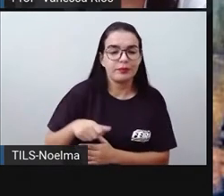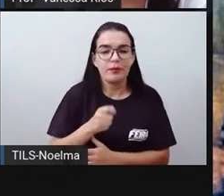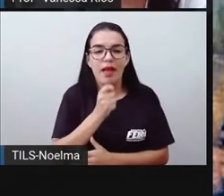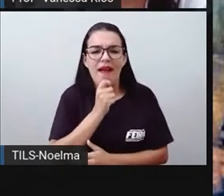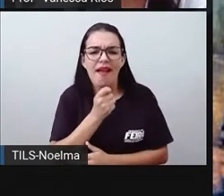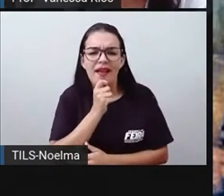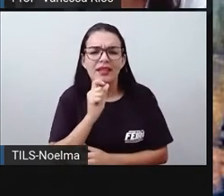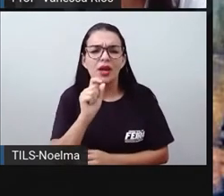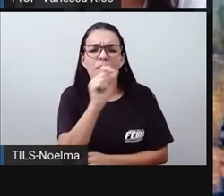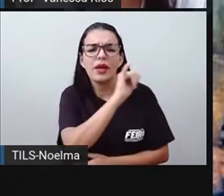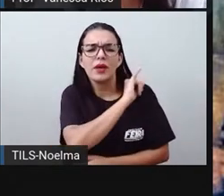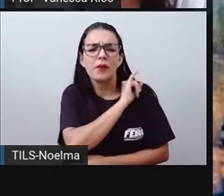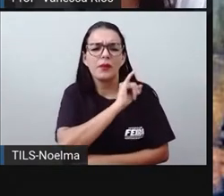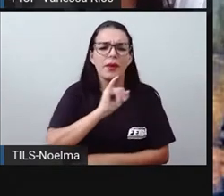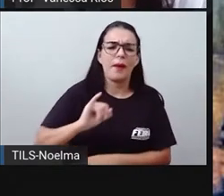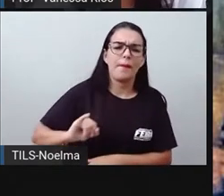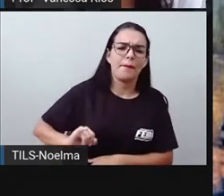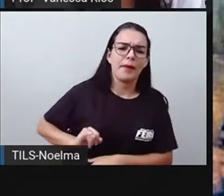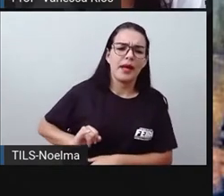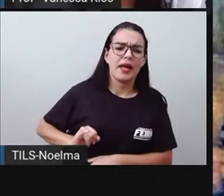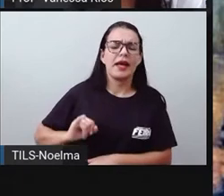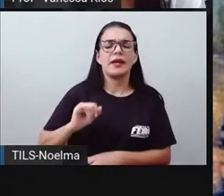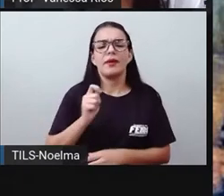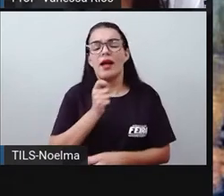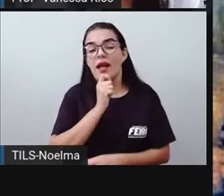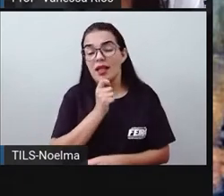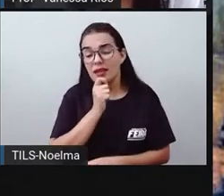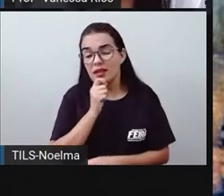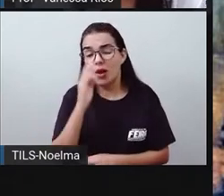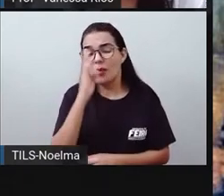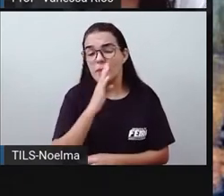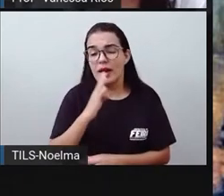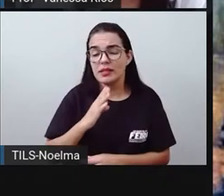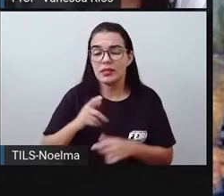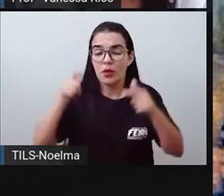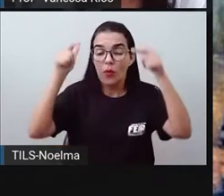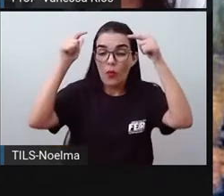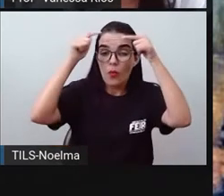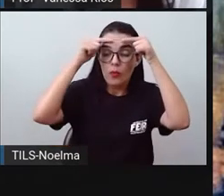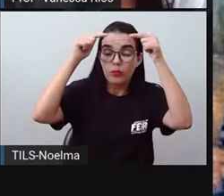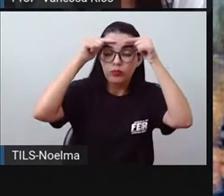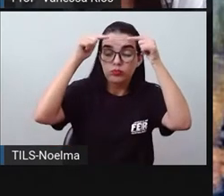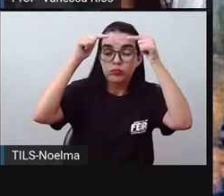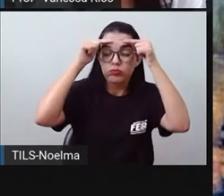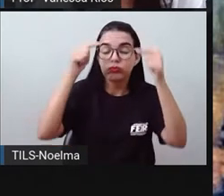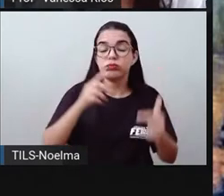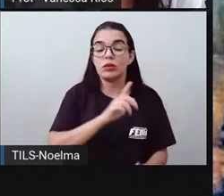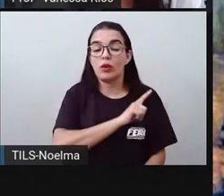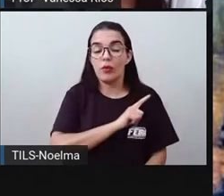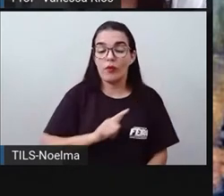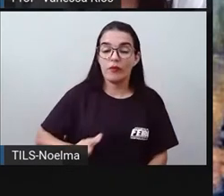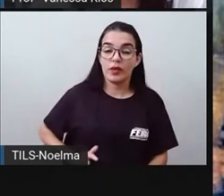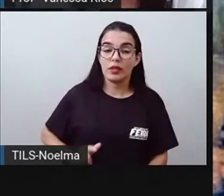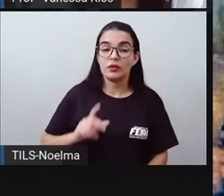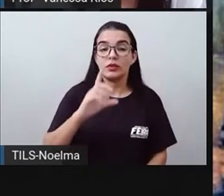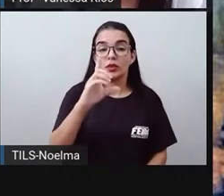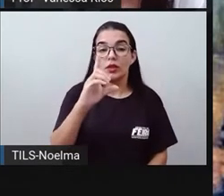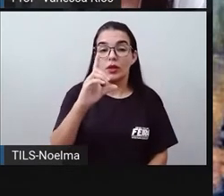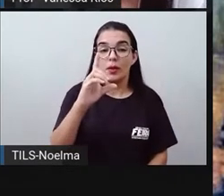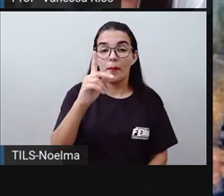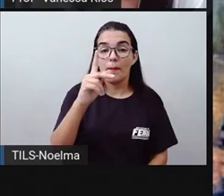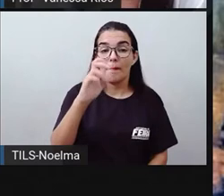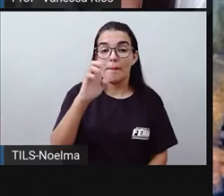no tempo imperial, no tempo em que o Brasil ainda estava governado aí por Dom Pedro II, a gente